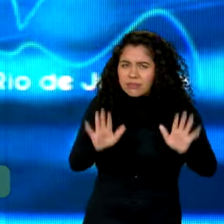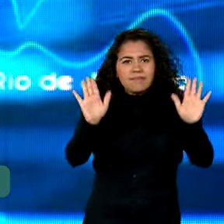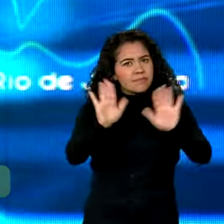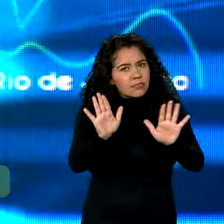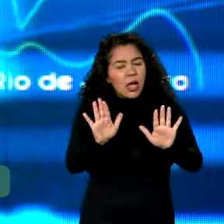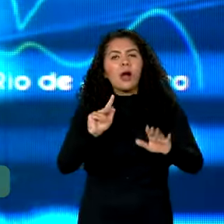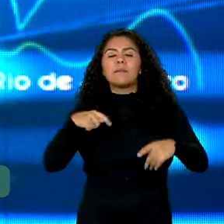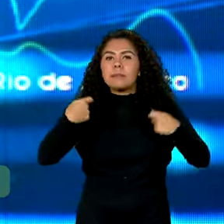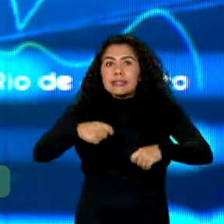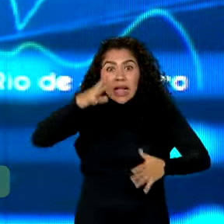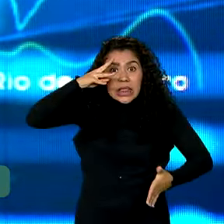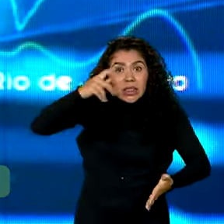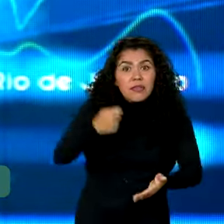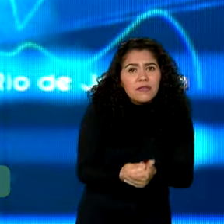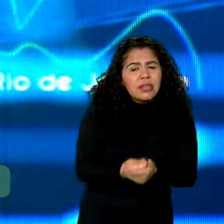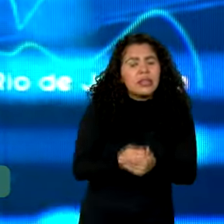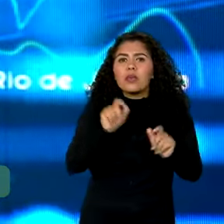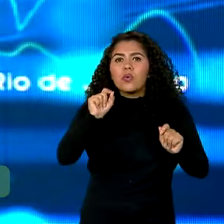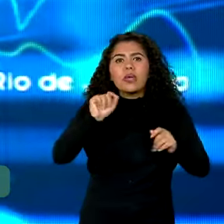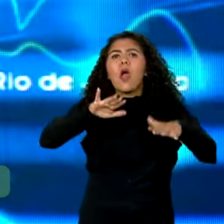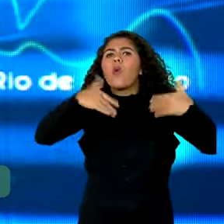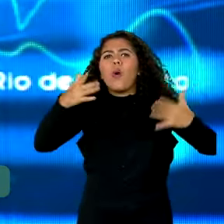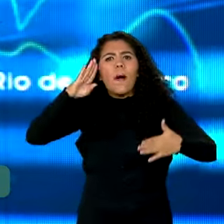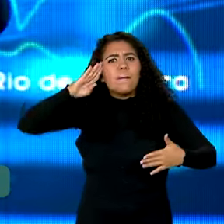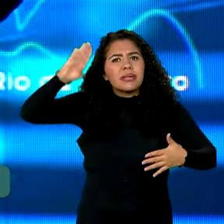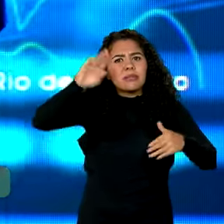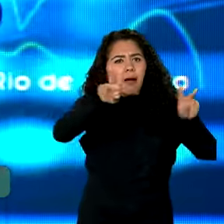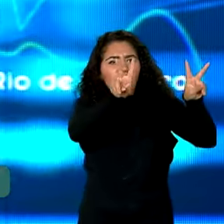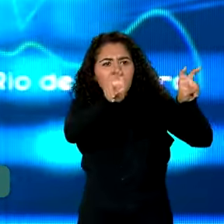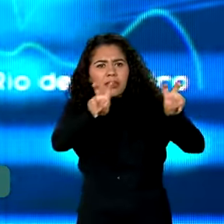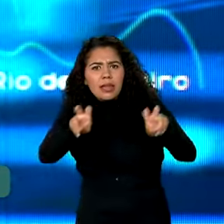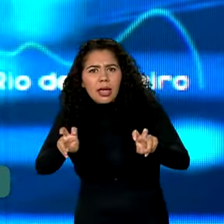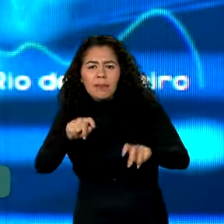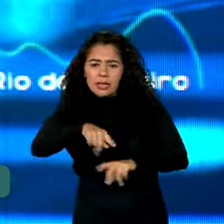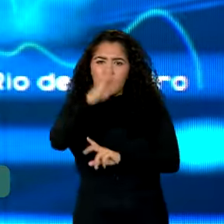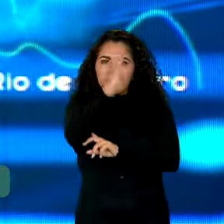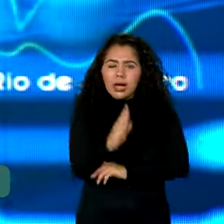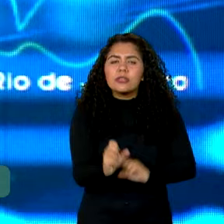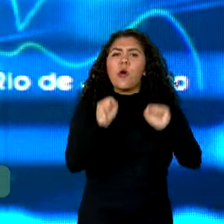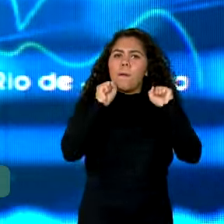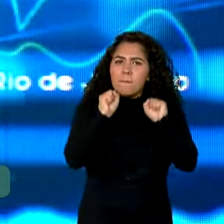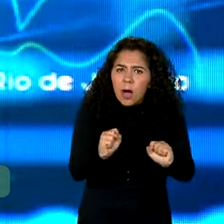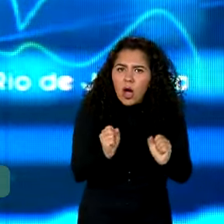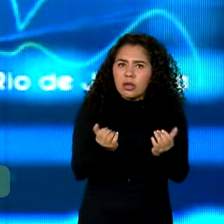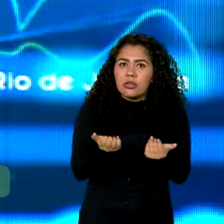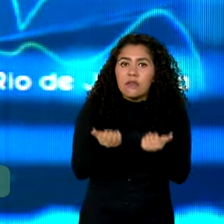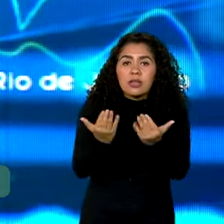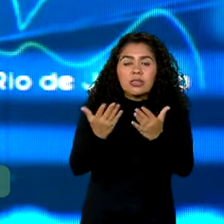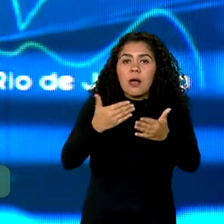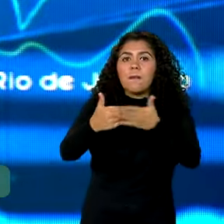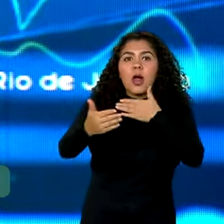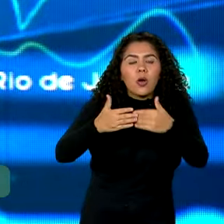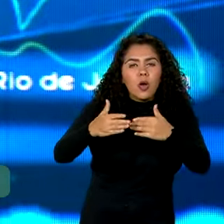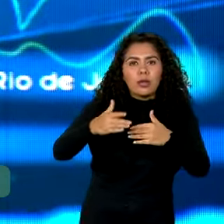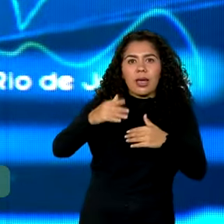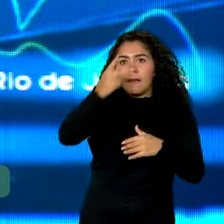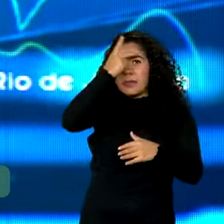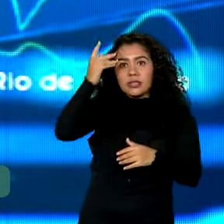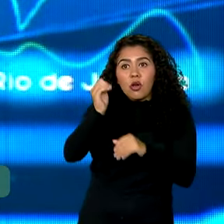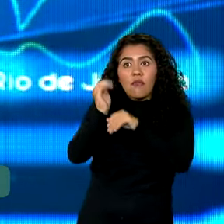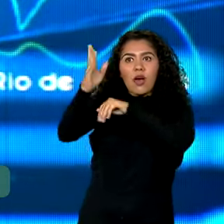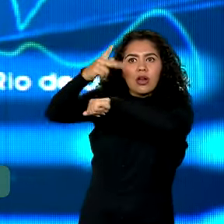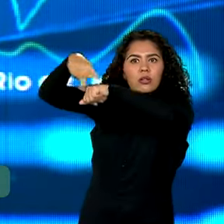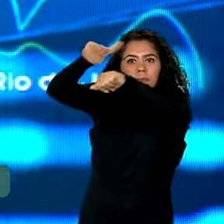definir claramente quais são as prioridades que esse país pode oferecer a qualquer investidor estrangeiro nesse país.